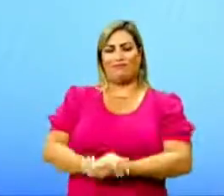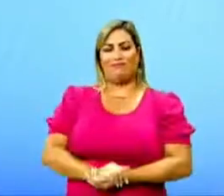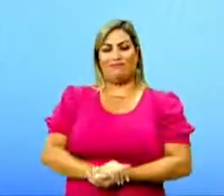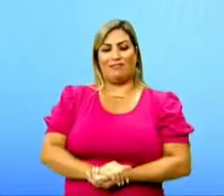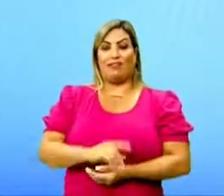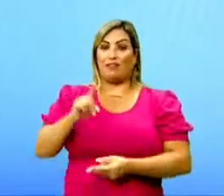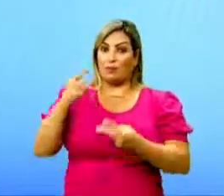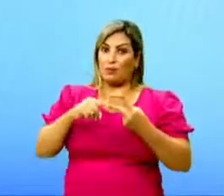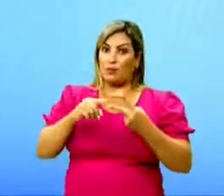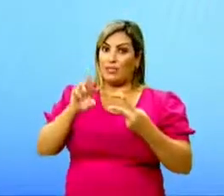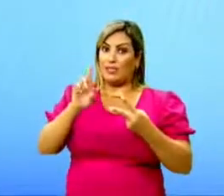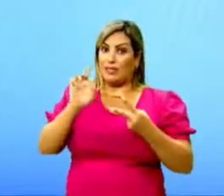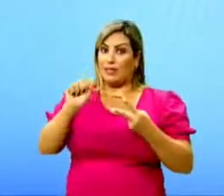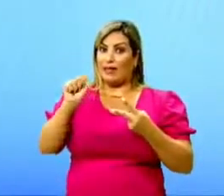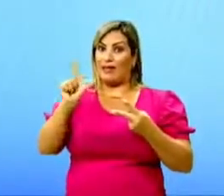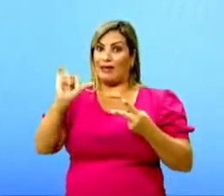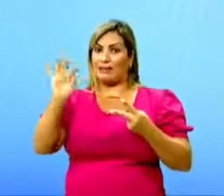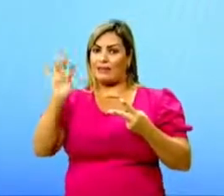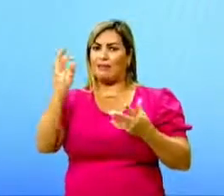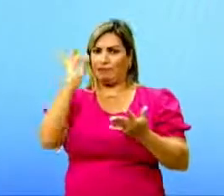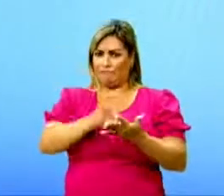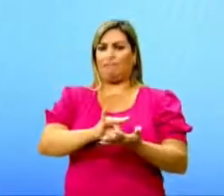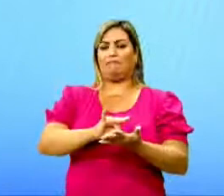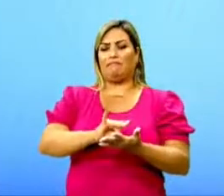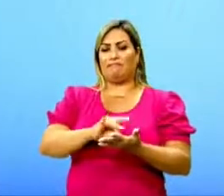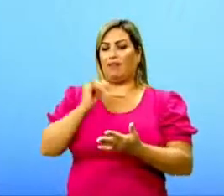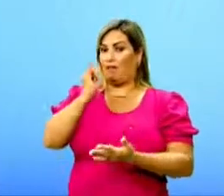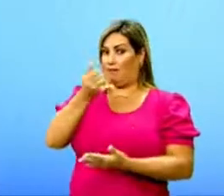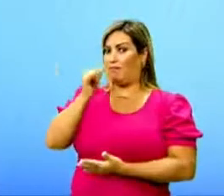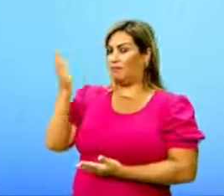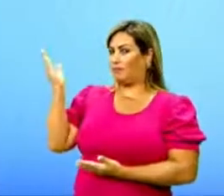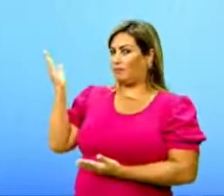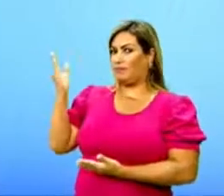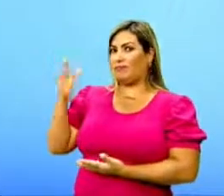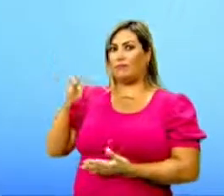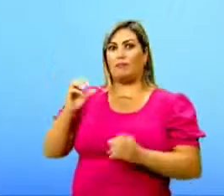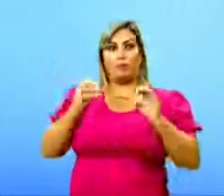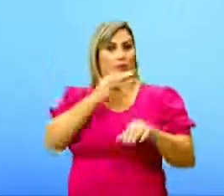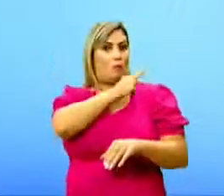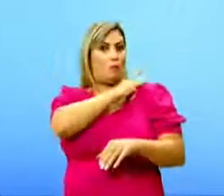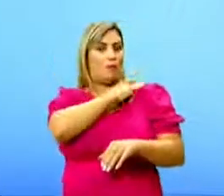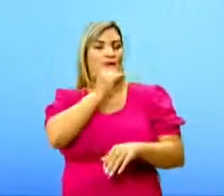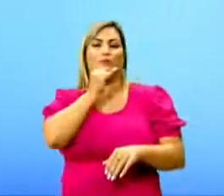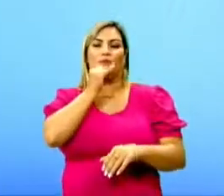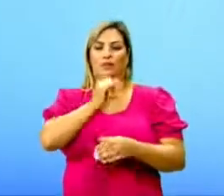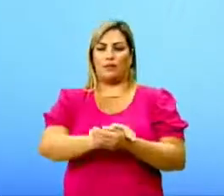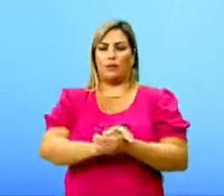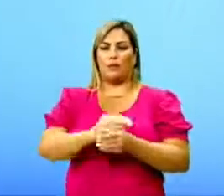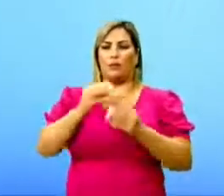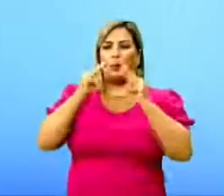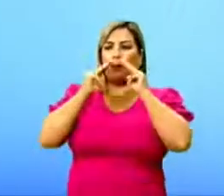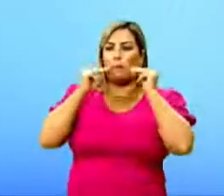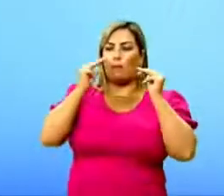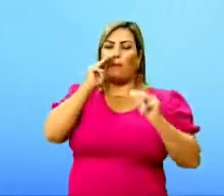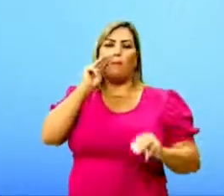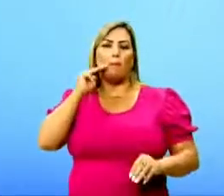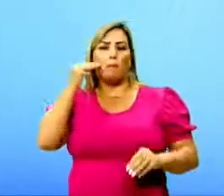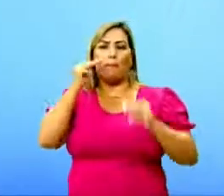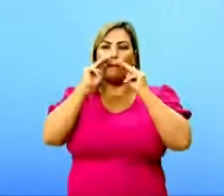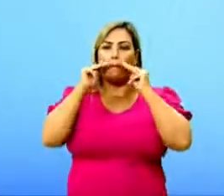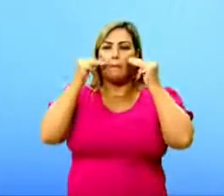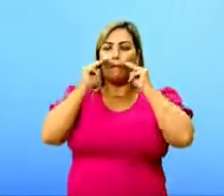os contos realistas, aqui nós já vamos perceber numa literatura para o ensino médio. Por exemplo, Machado de Assis,